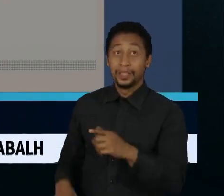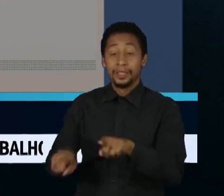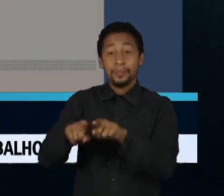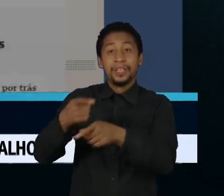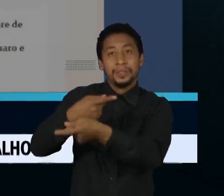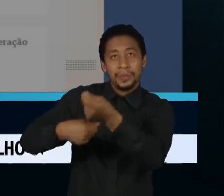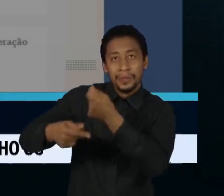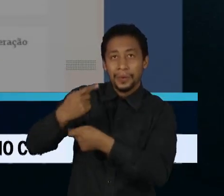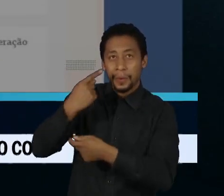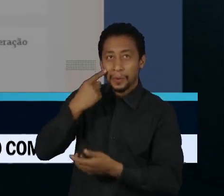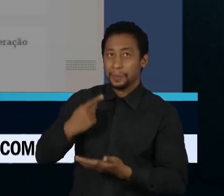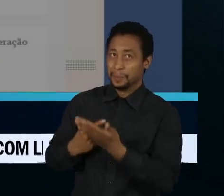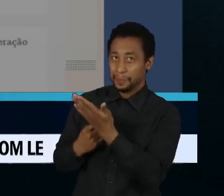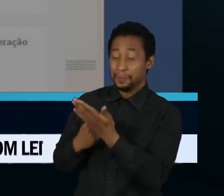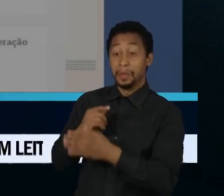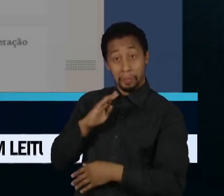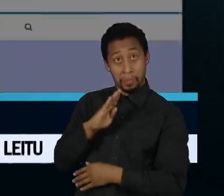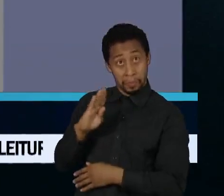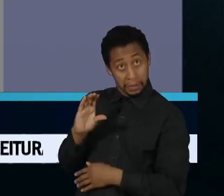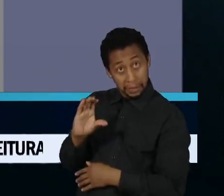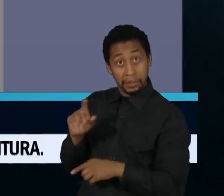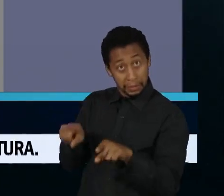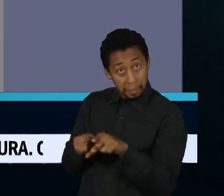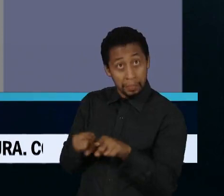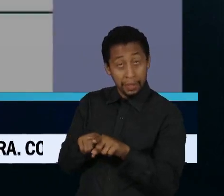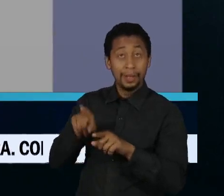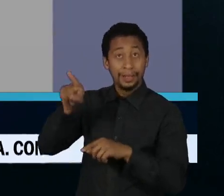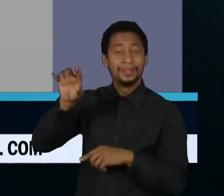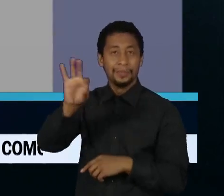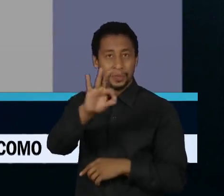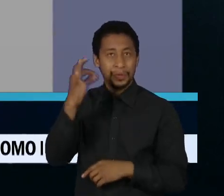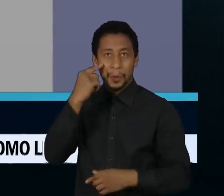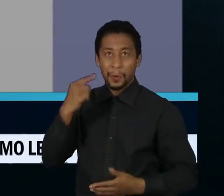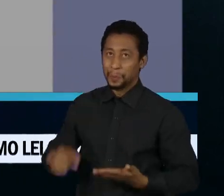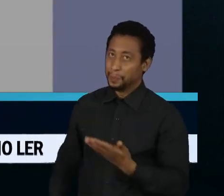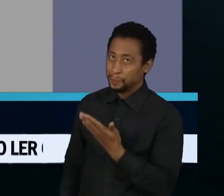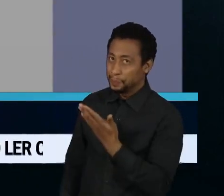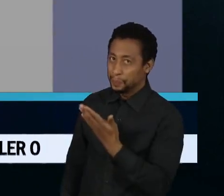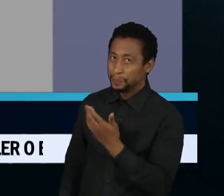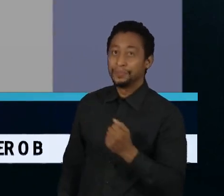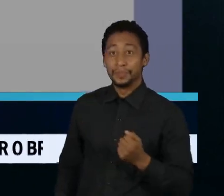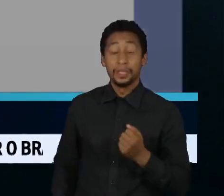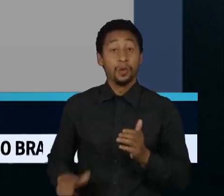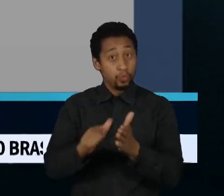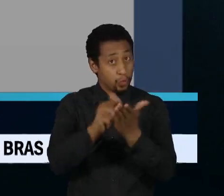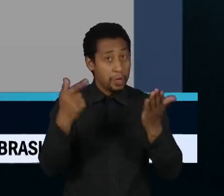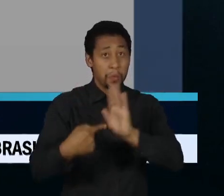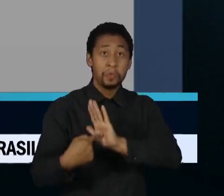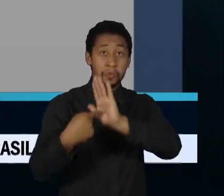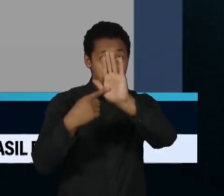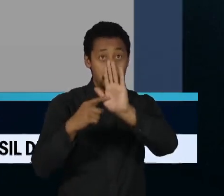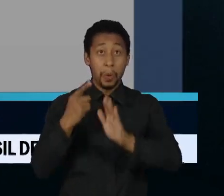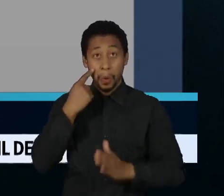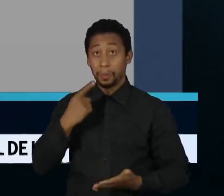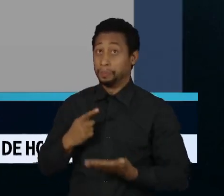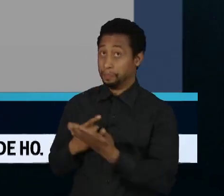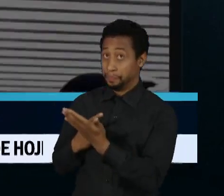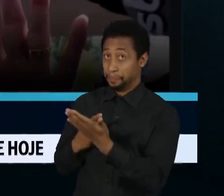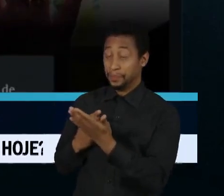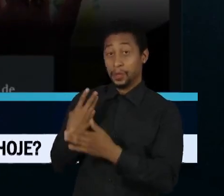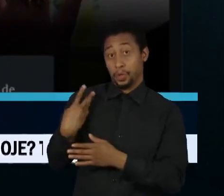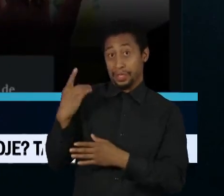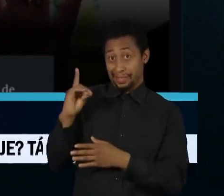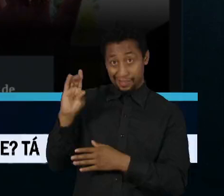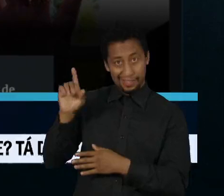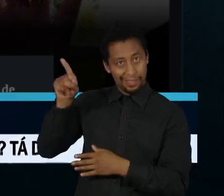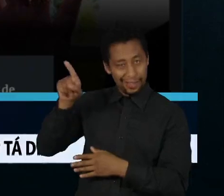Financial Times e BBC, os franceses Le Monde e Figaro, o norte-americano Washington Post e a agência